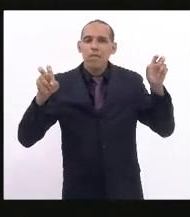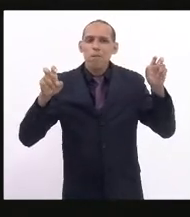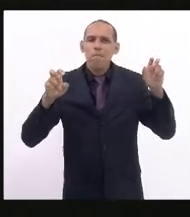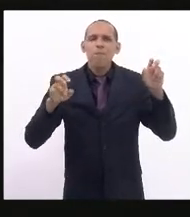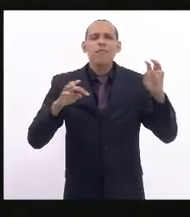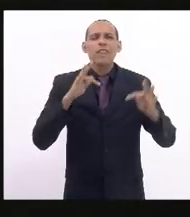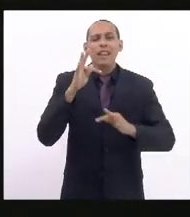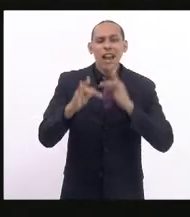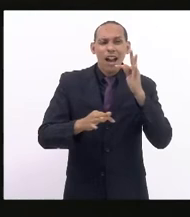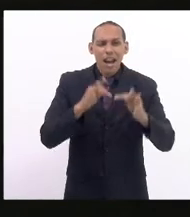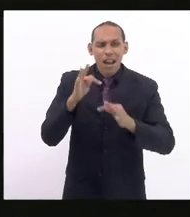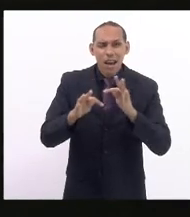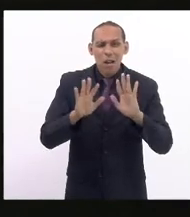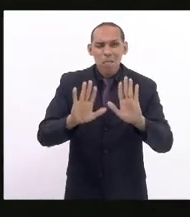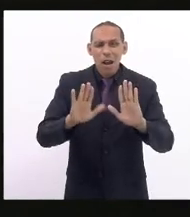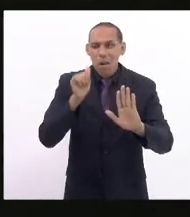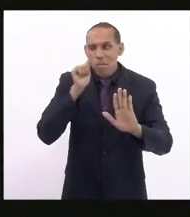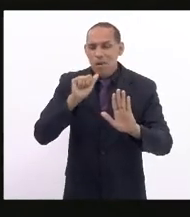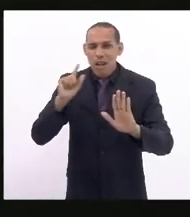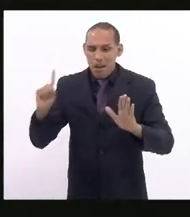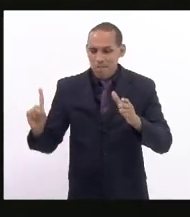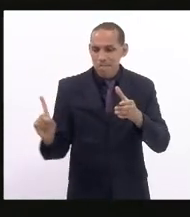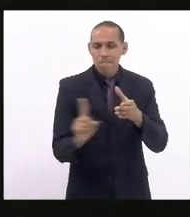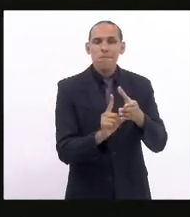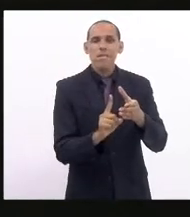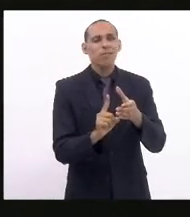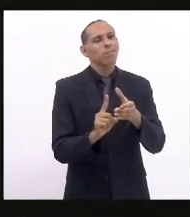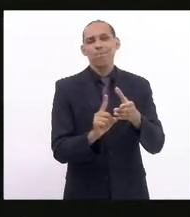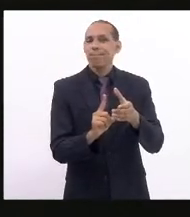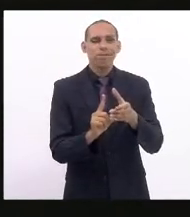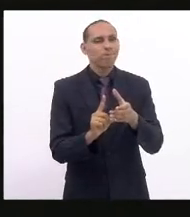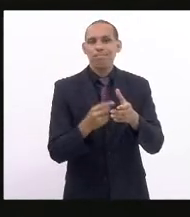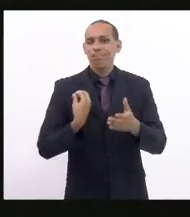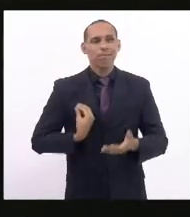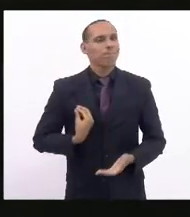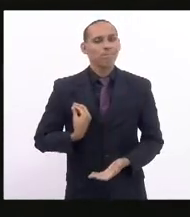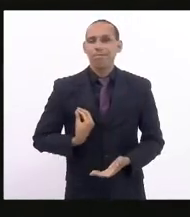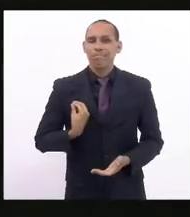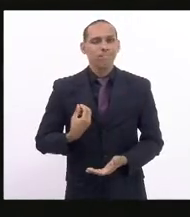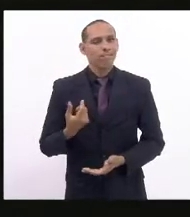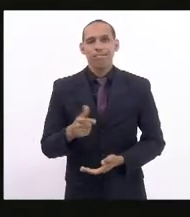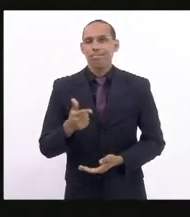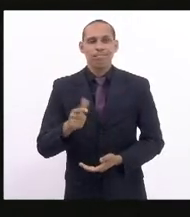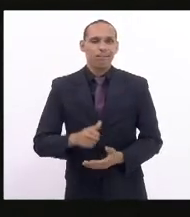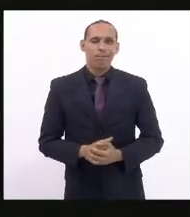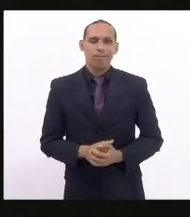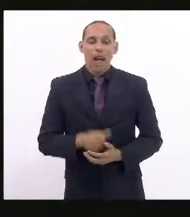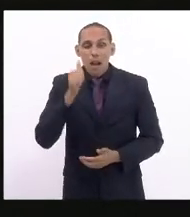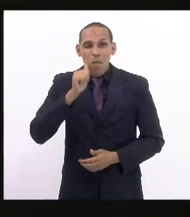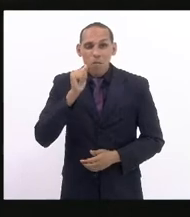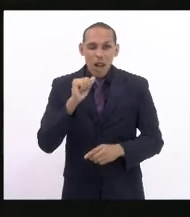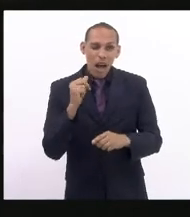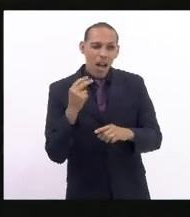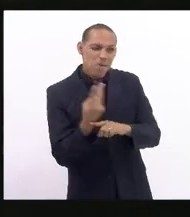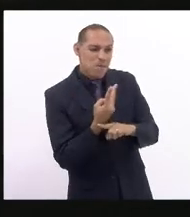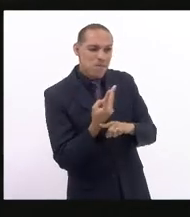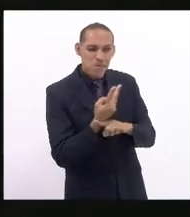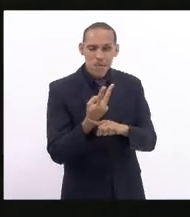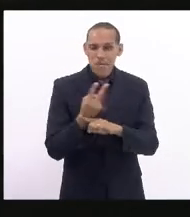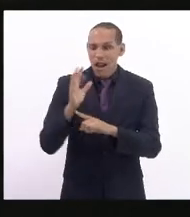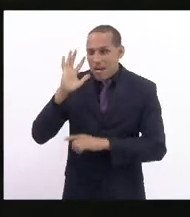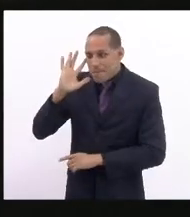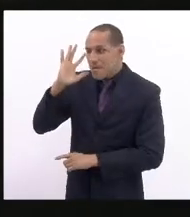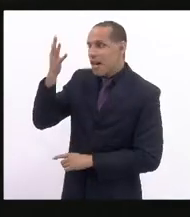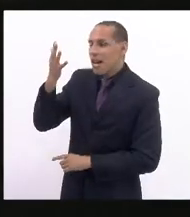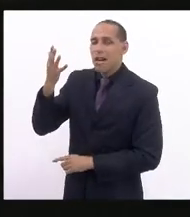sem a participação da mulher. Mulheres, a todo o tempo, estavam buscando solução para